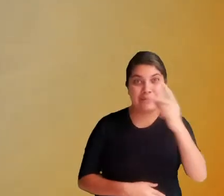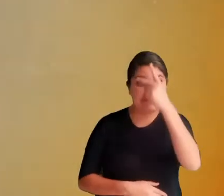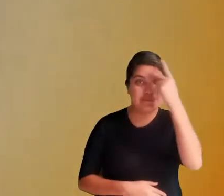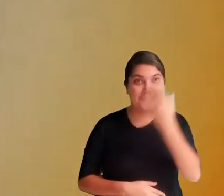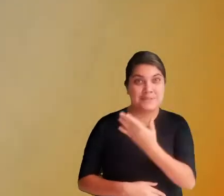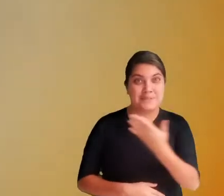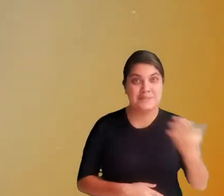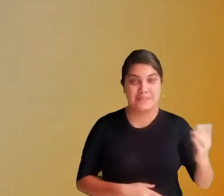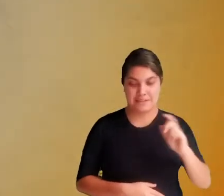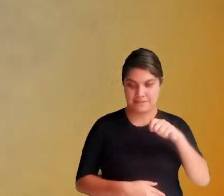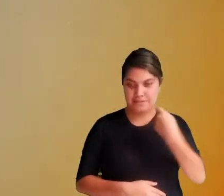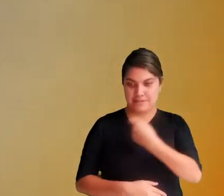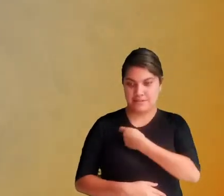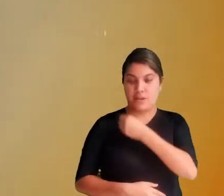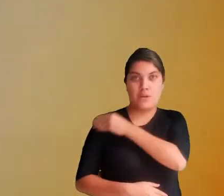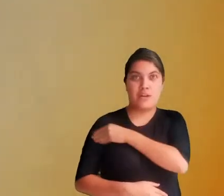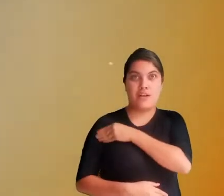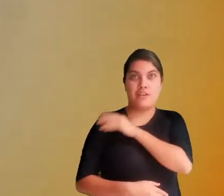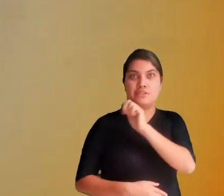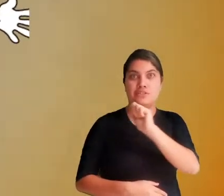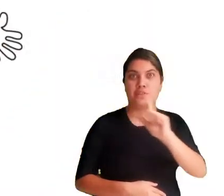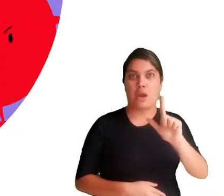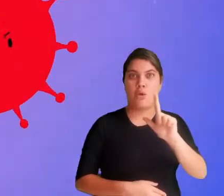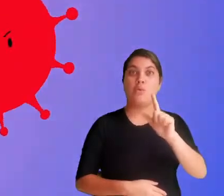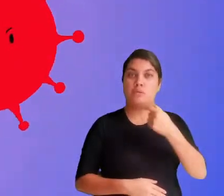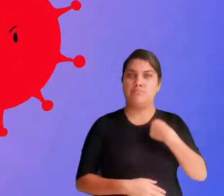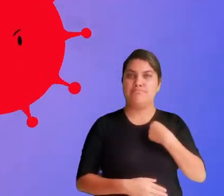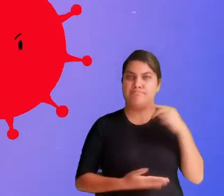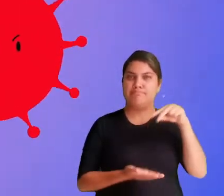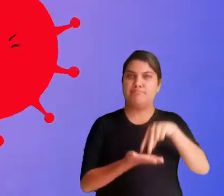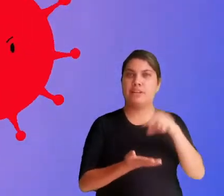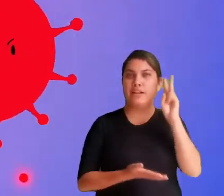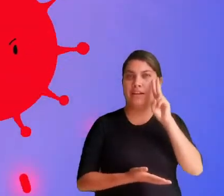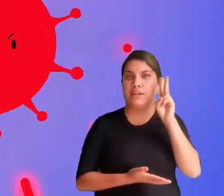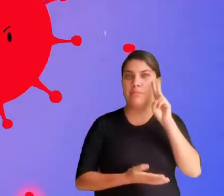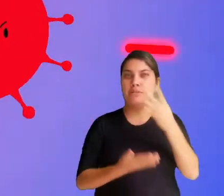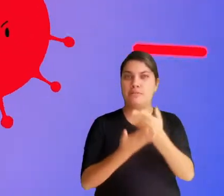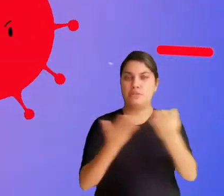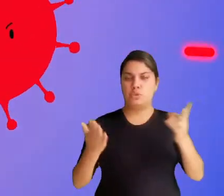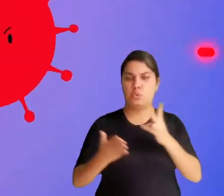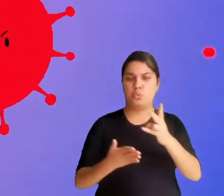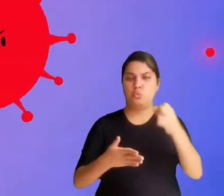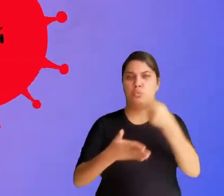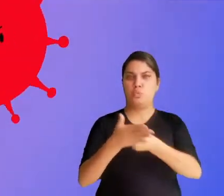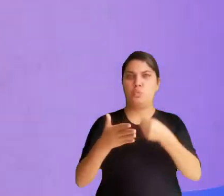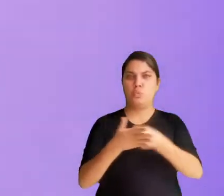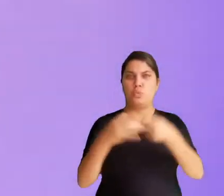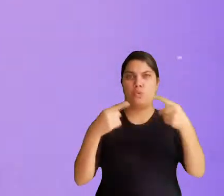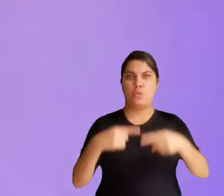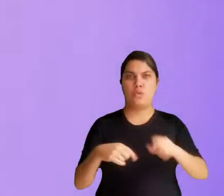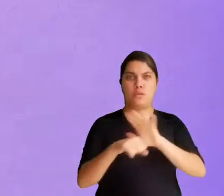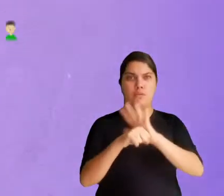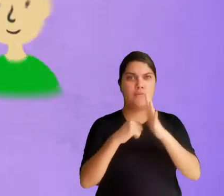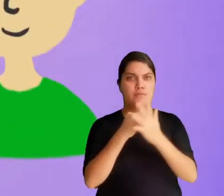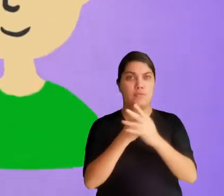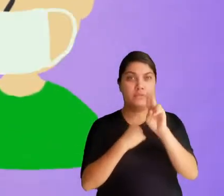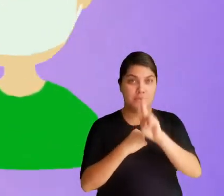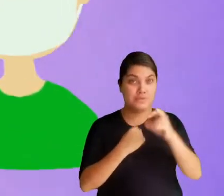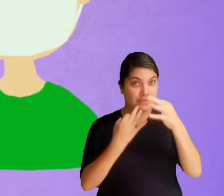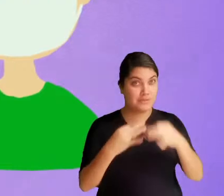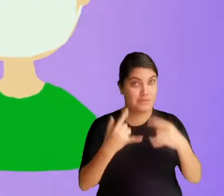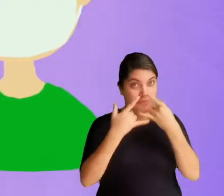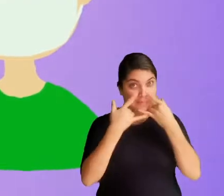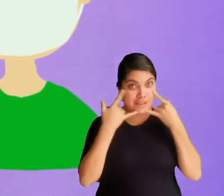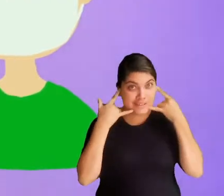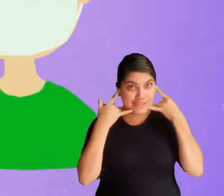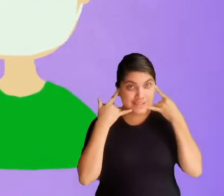Olá pessoal, eu sou Alkingel e sou aqui para lembrá-lo de que seguimos com as medidas do combate à covid. Você tem